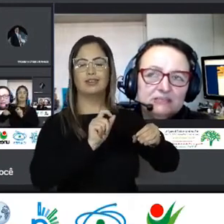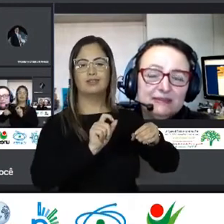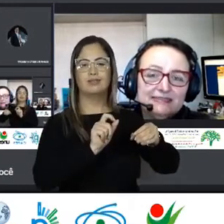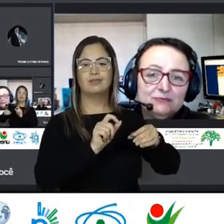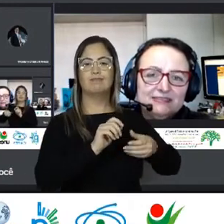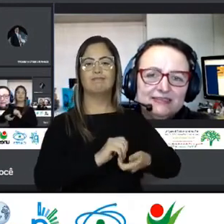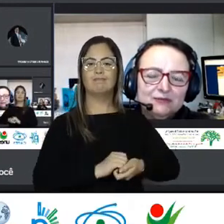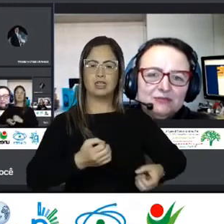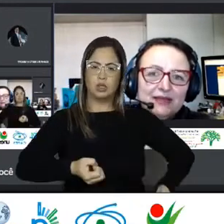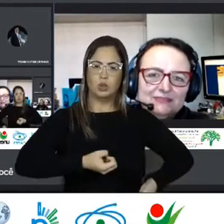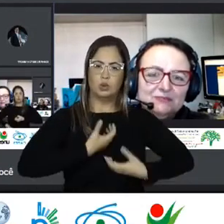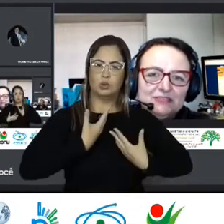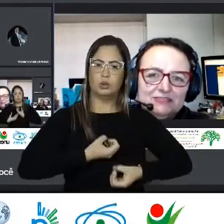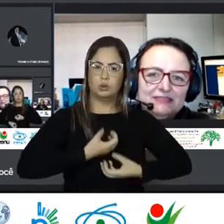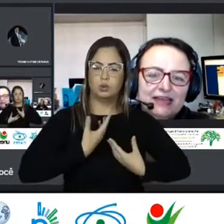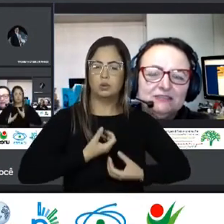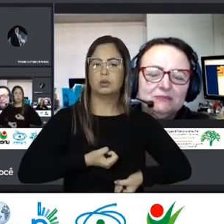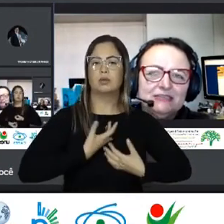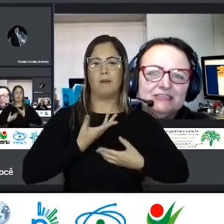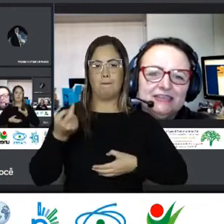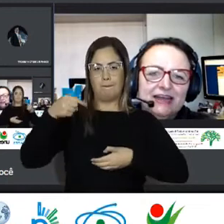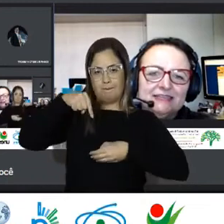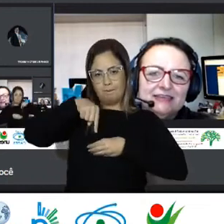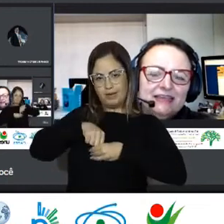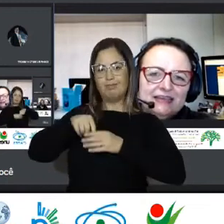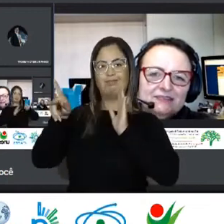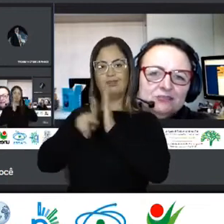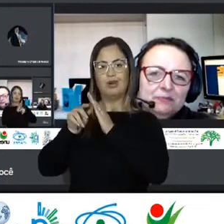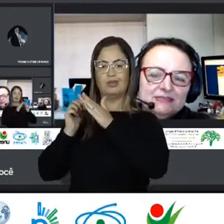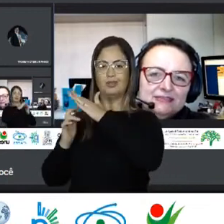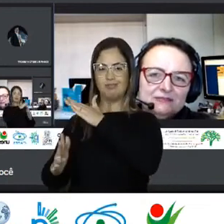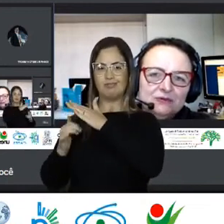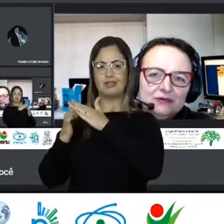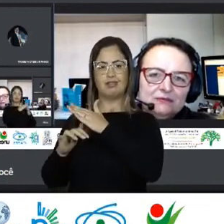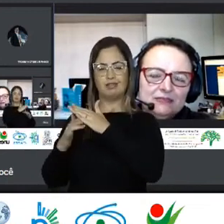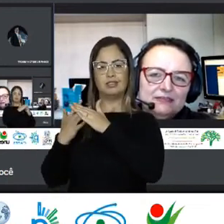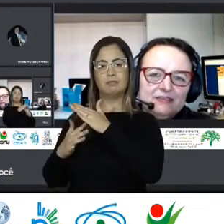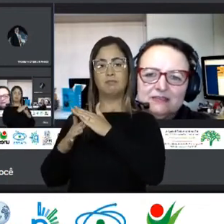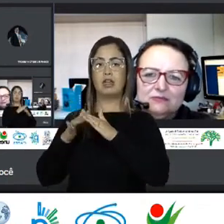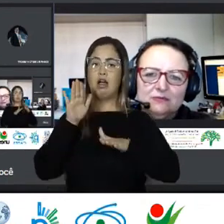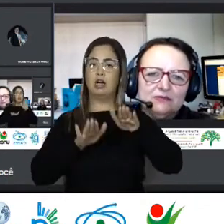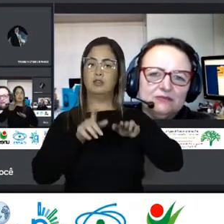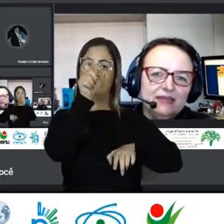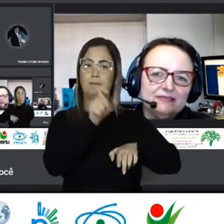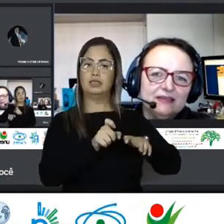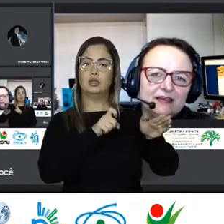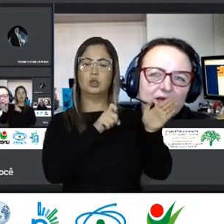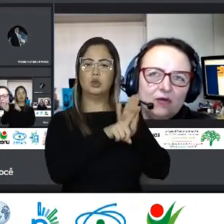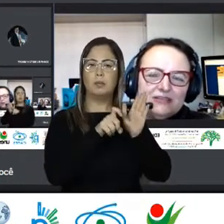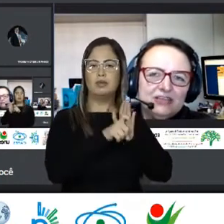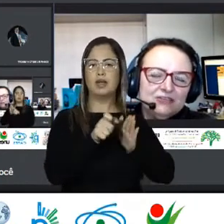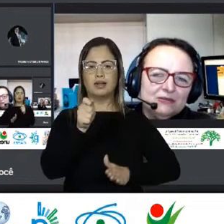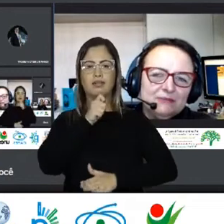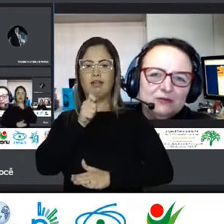De expressão De si Que eu digo Que essa subjetividade Que o migrante Traz Que às vezes O pesquisador Numa entrevista Duas ou três